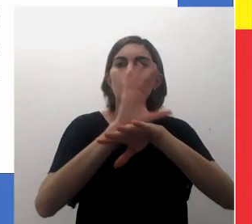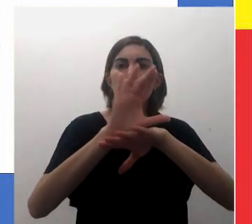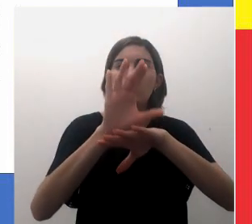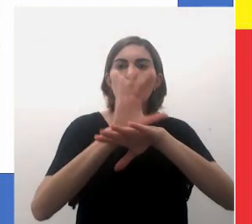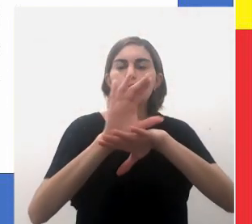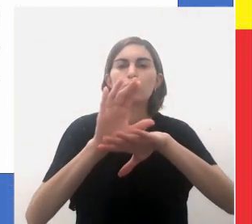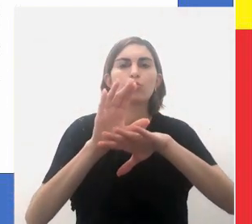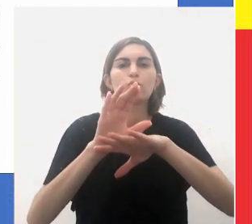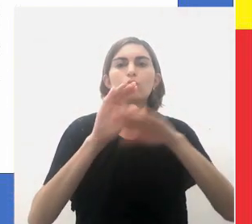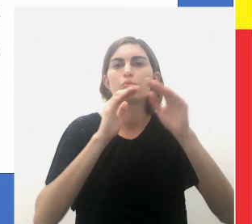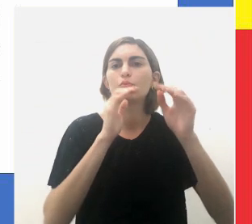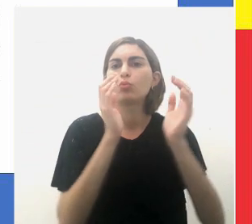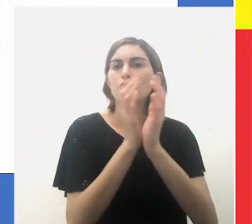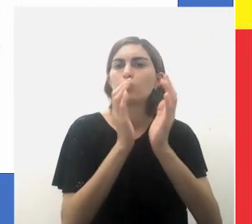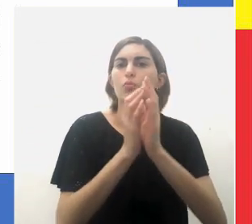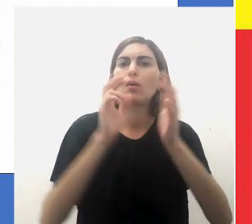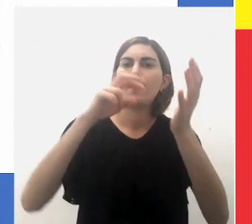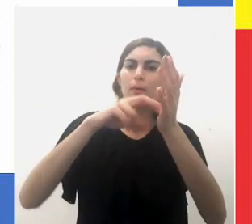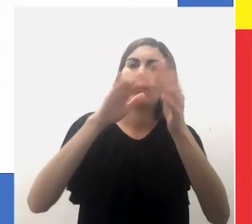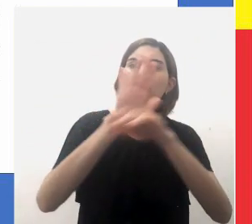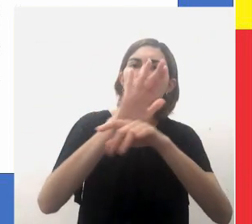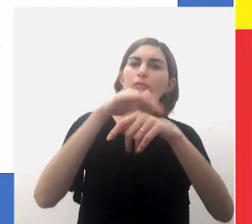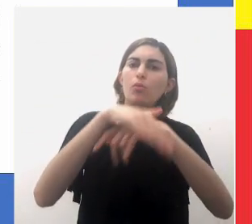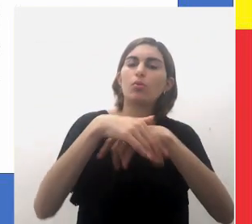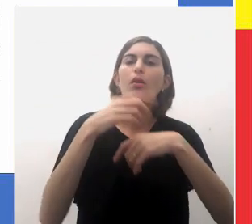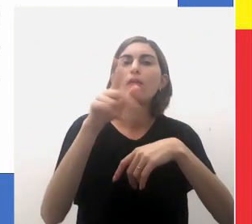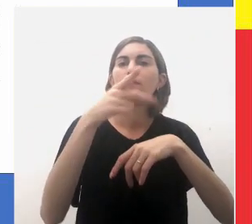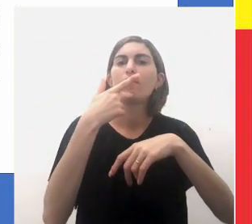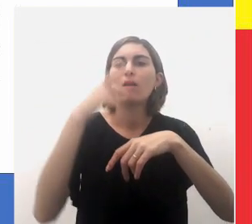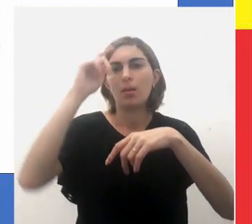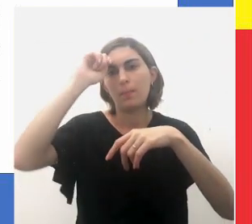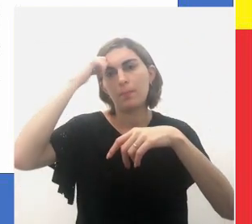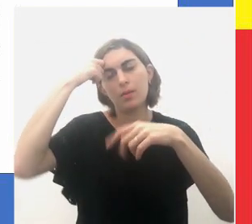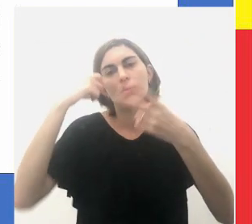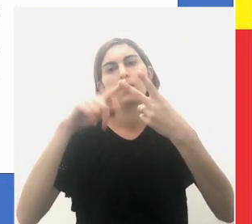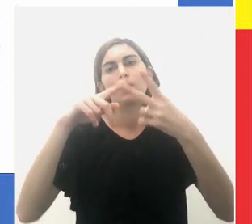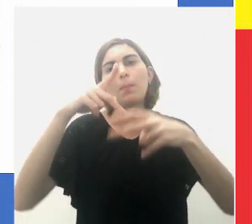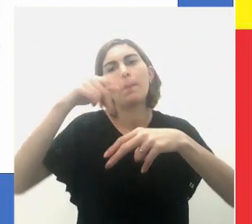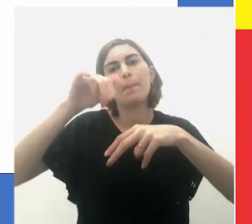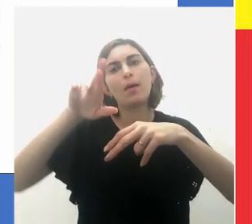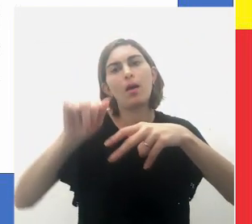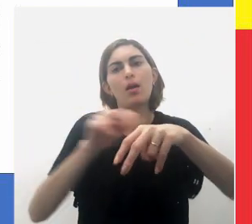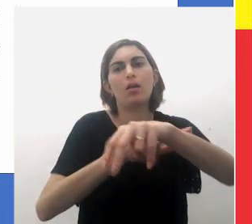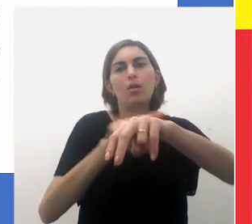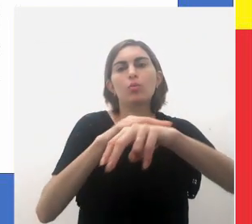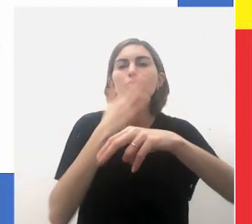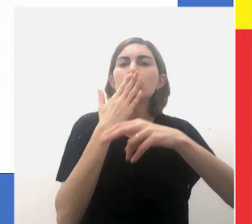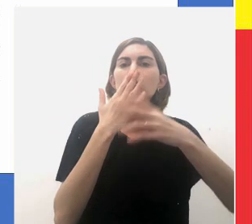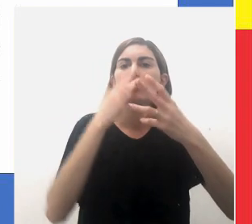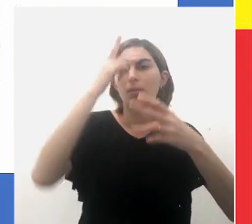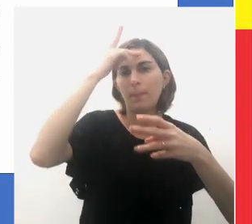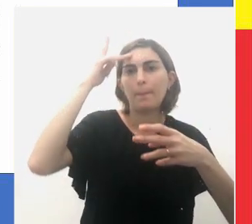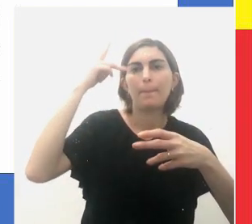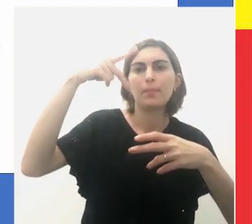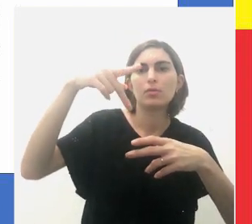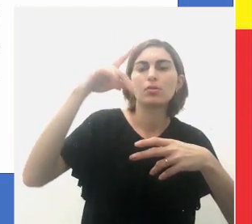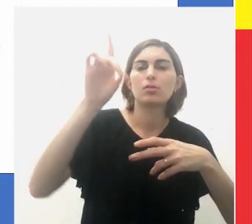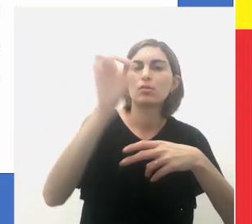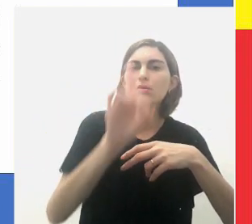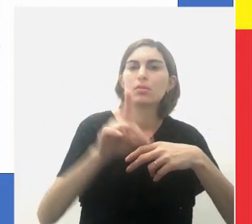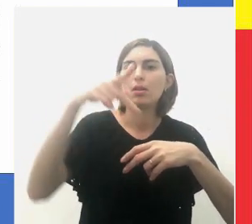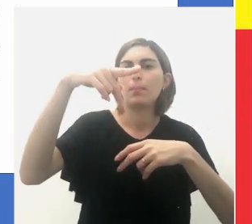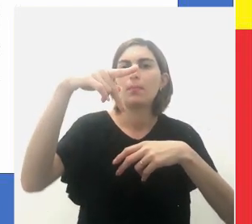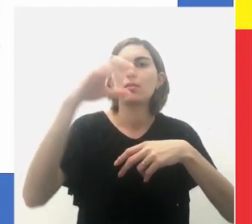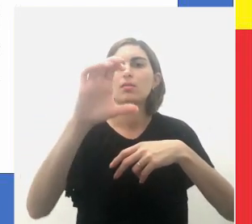e turno por autodeclarado pretos, pardos e indígenas e por pessoas com deficiência, nos